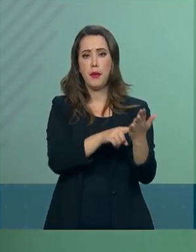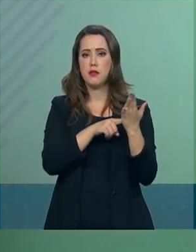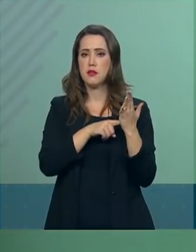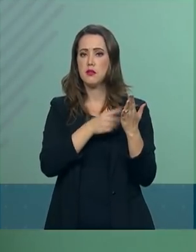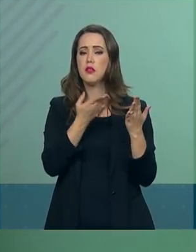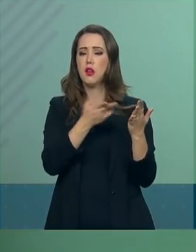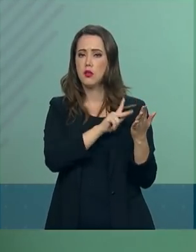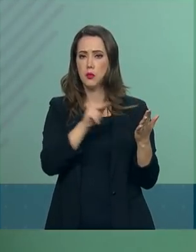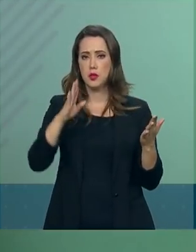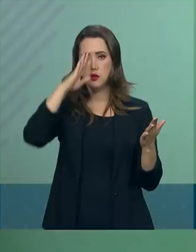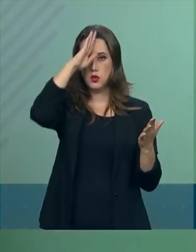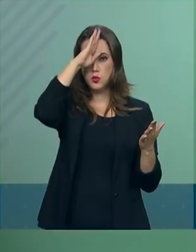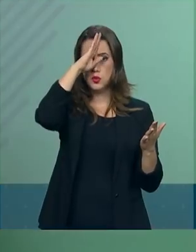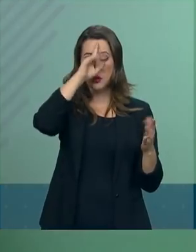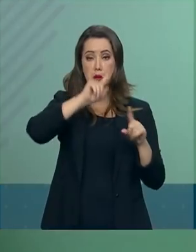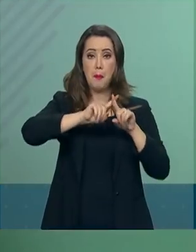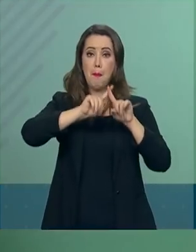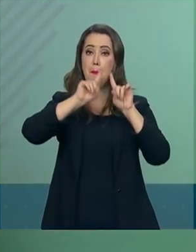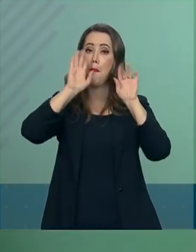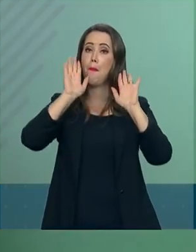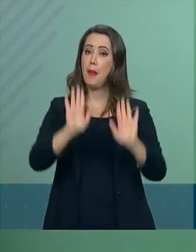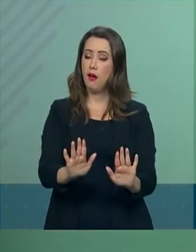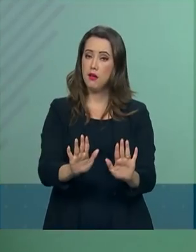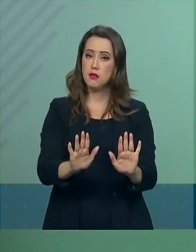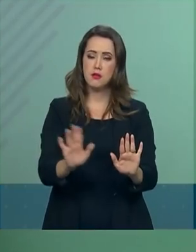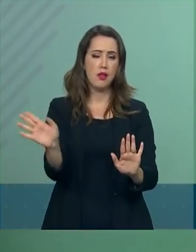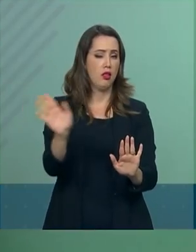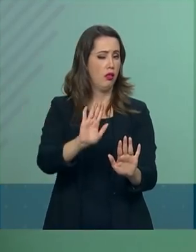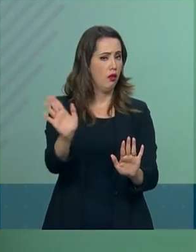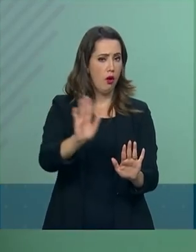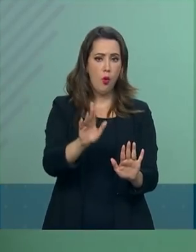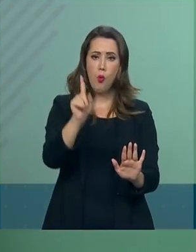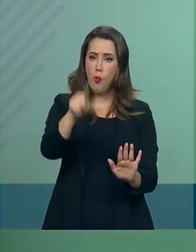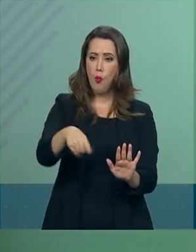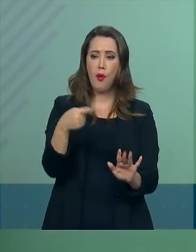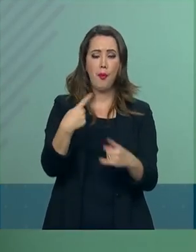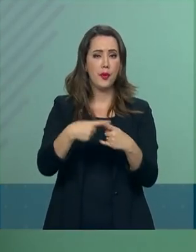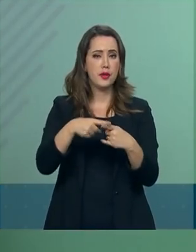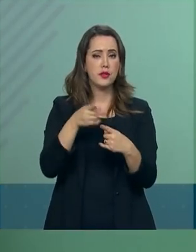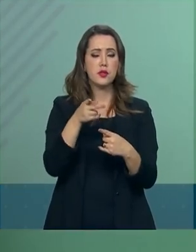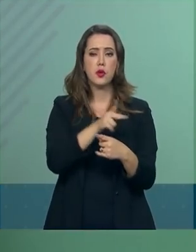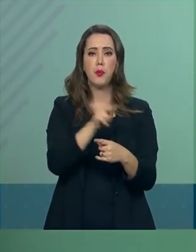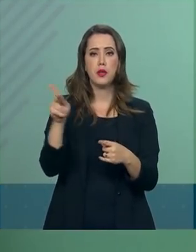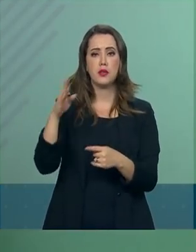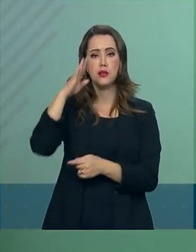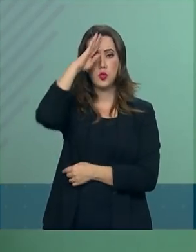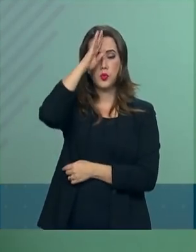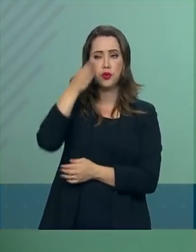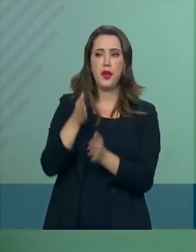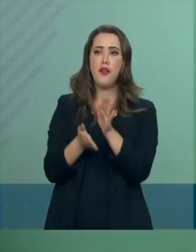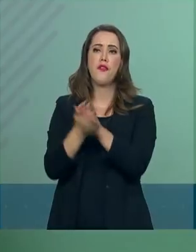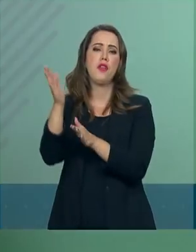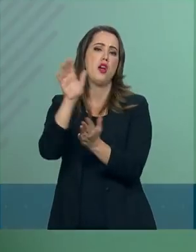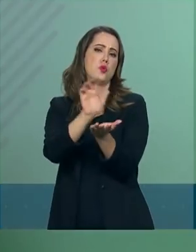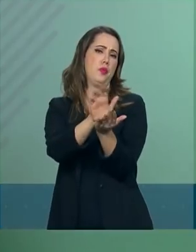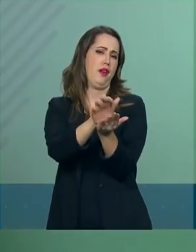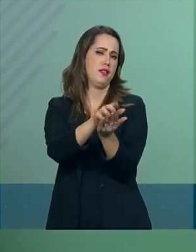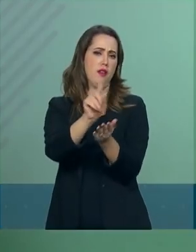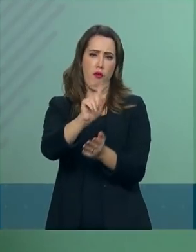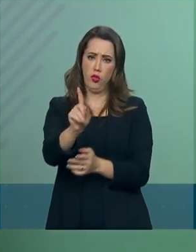apreciação do presidente. Não obstante, não é para isso que o presidente está seguindo para Recife, é para